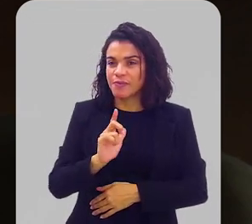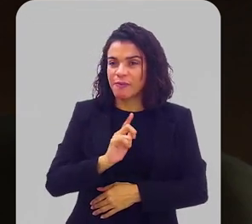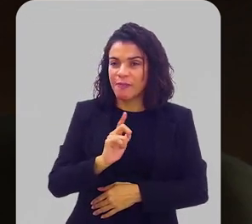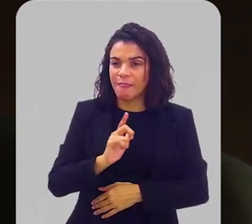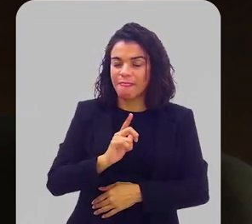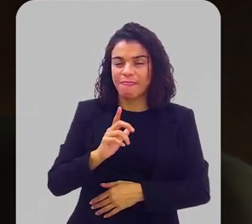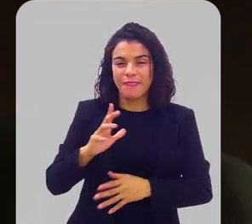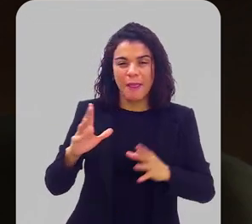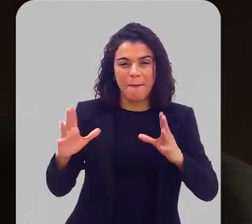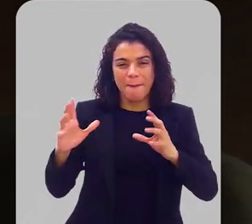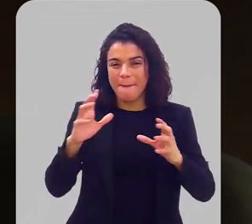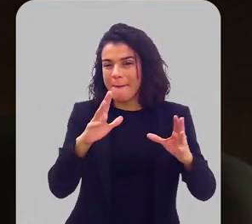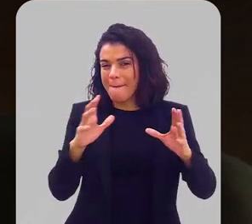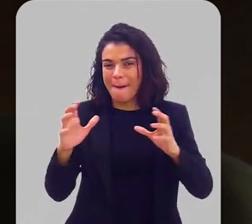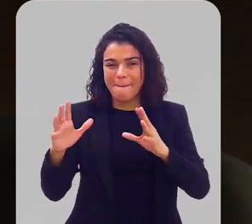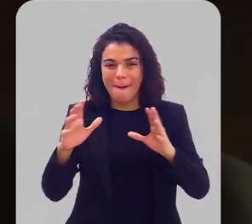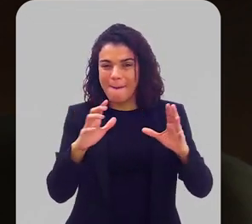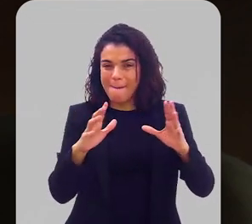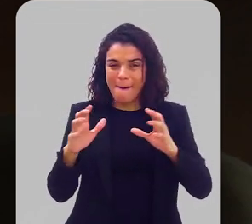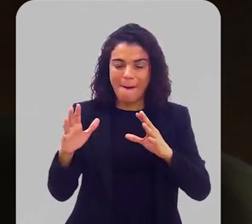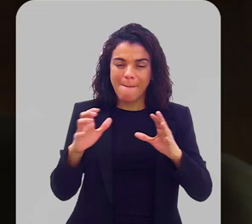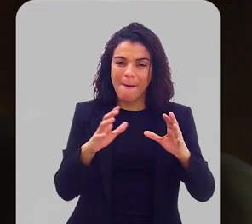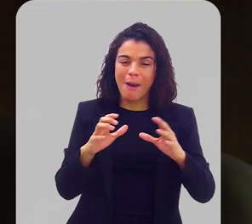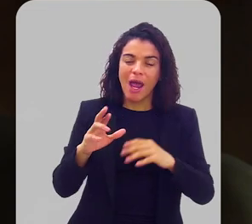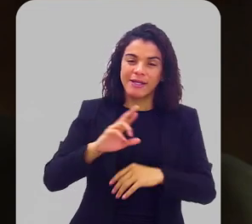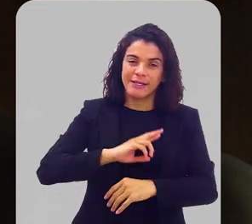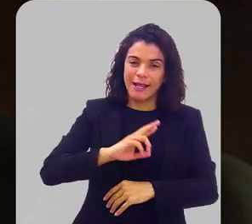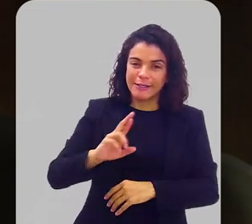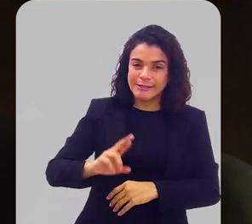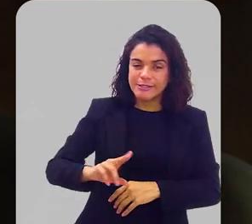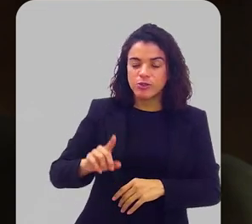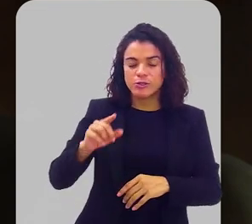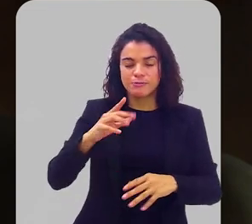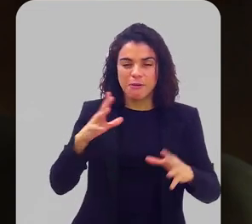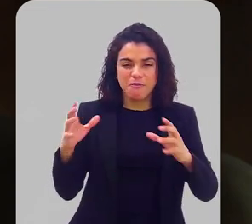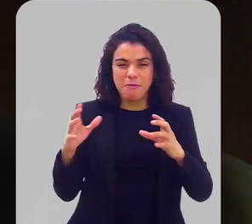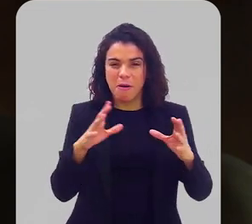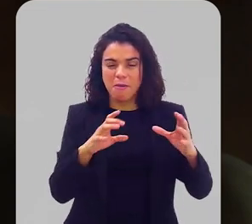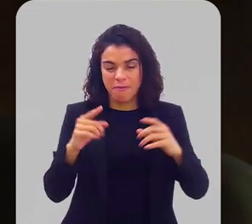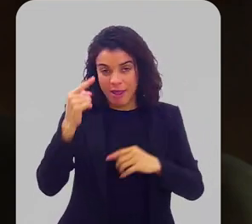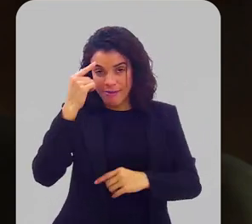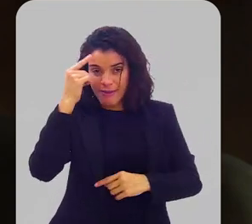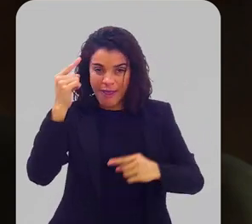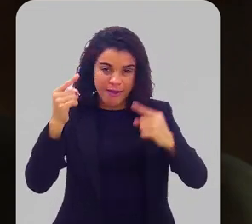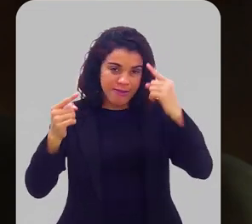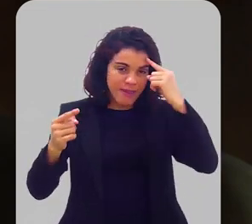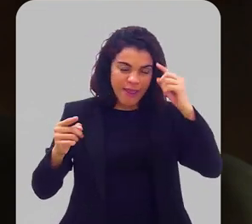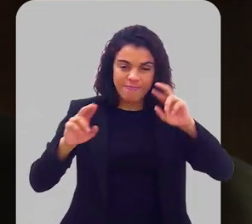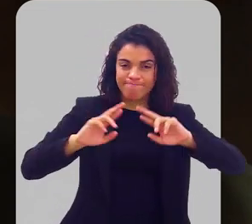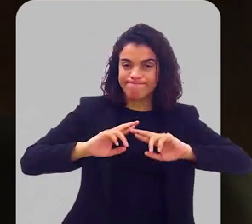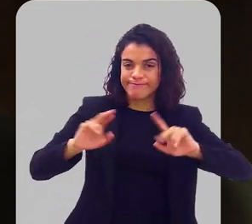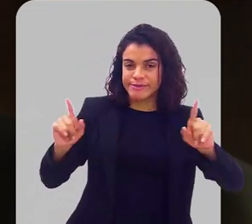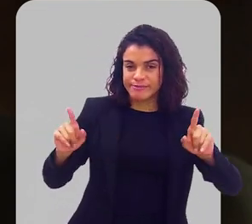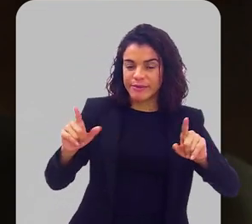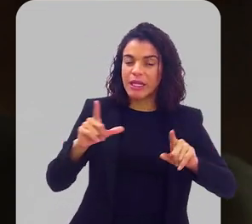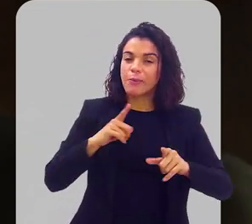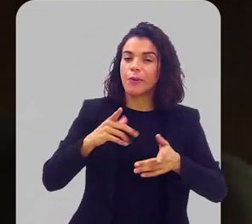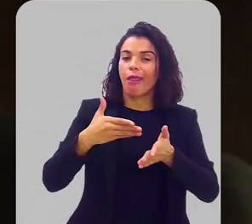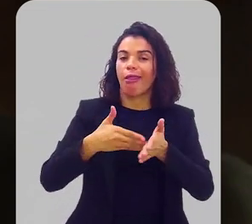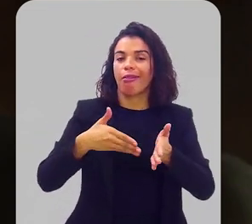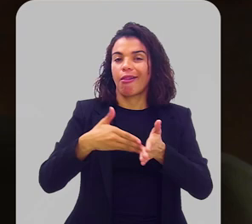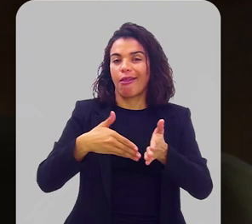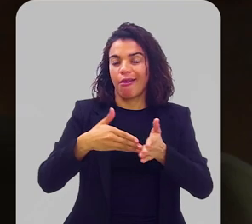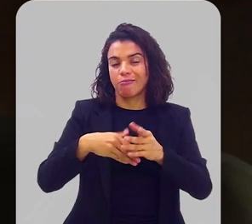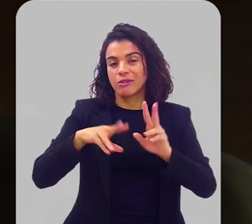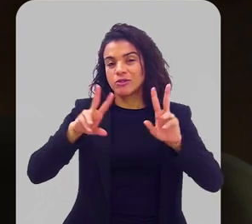conflitos ainda com religiões, de ideias, e eu penso que por conta disso há um certo bloqueio